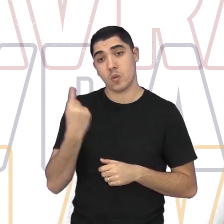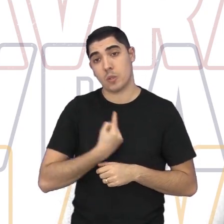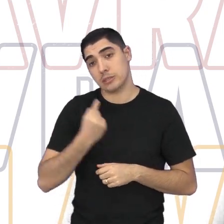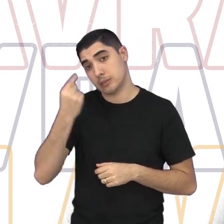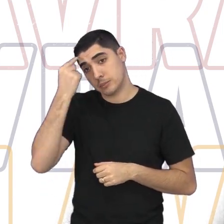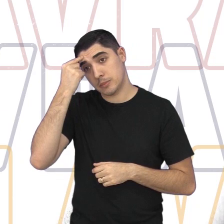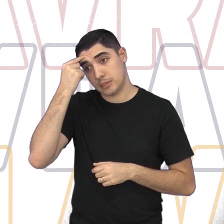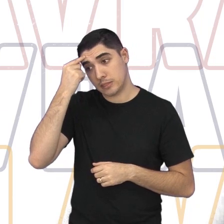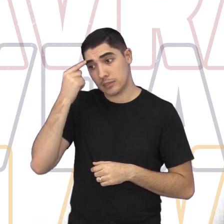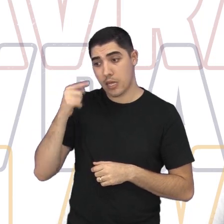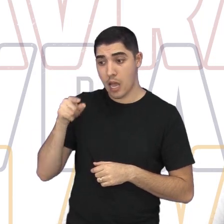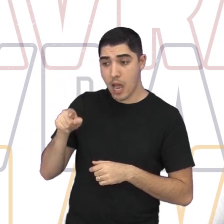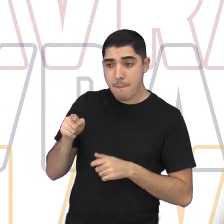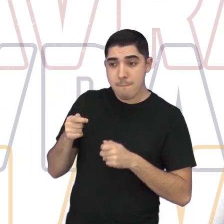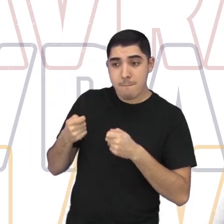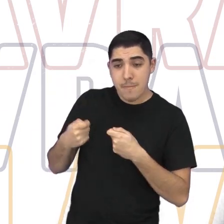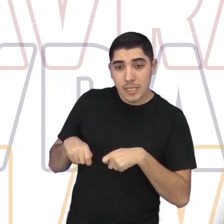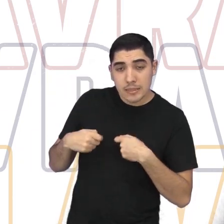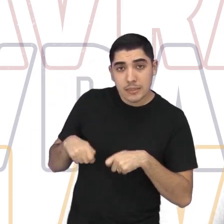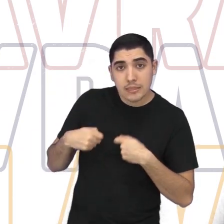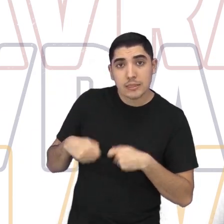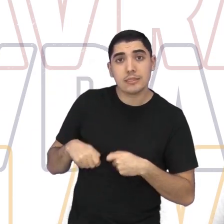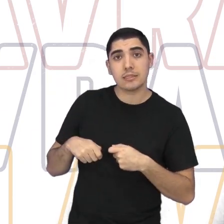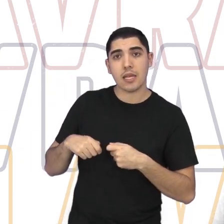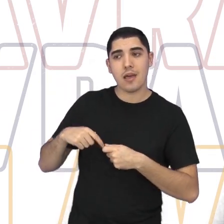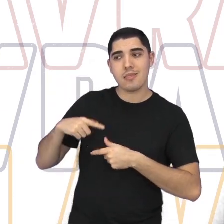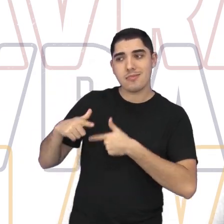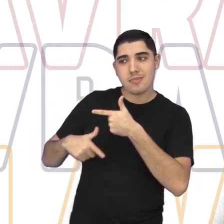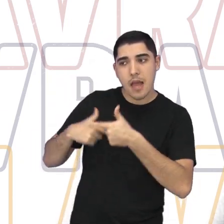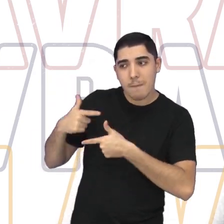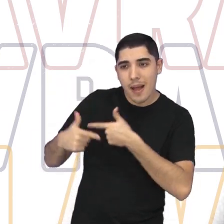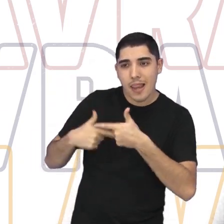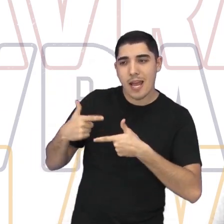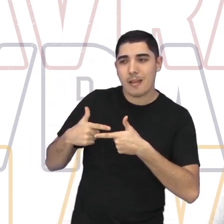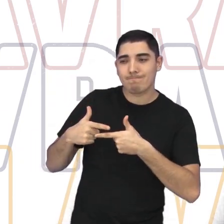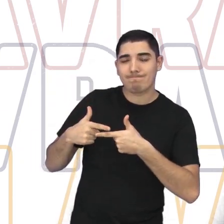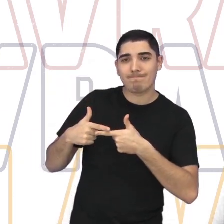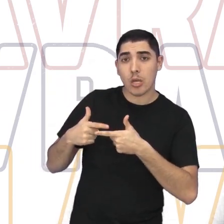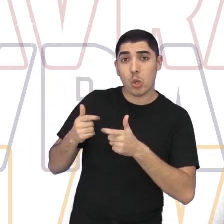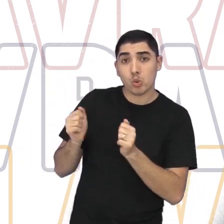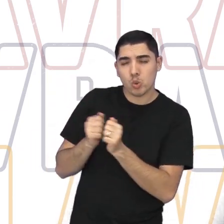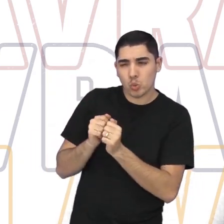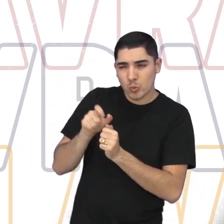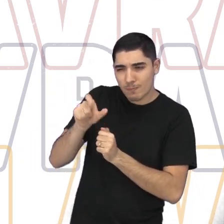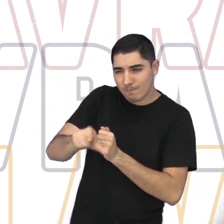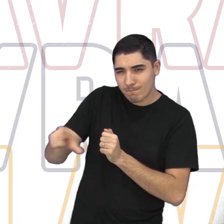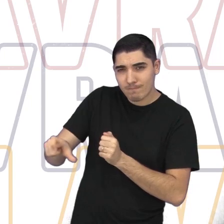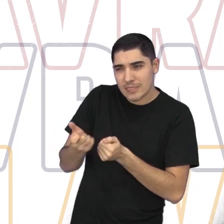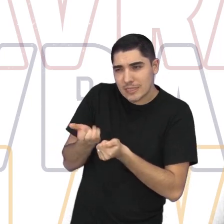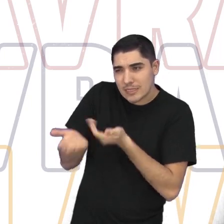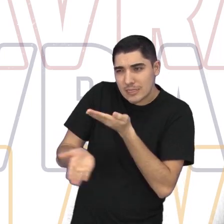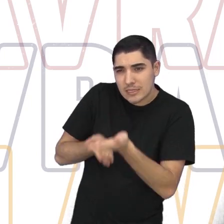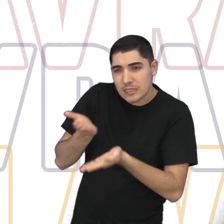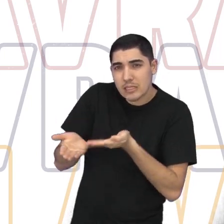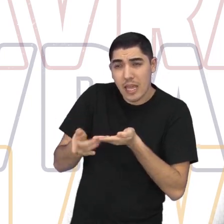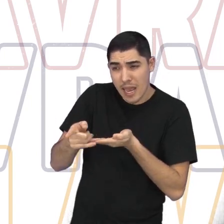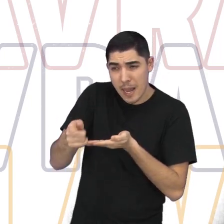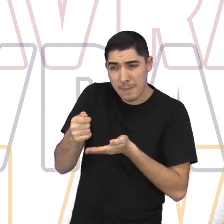que a gente precisa trabalhar um pouco com eles a questão com algum